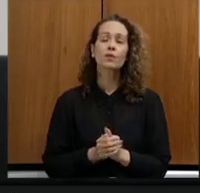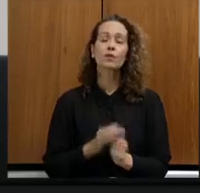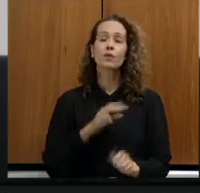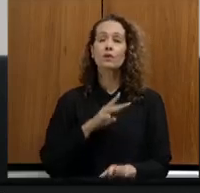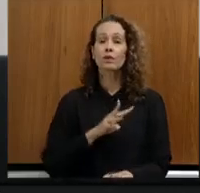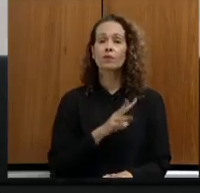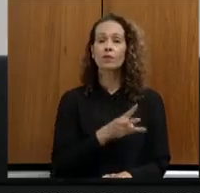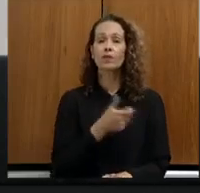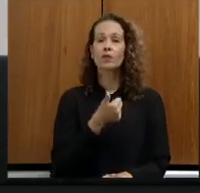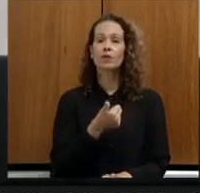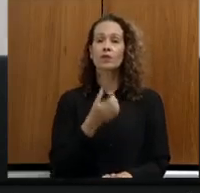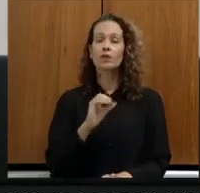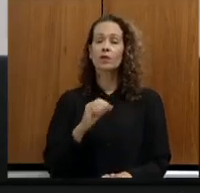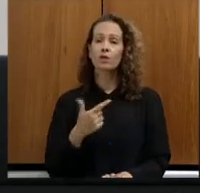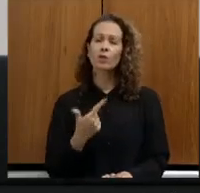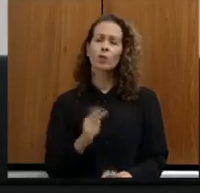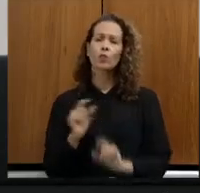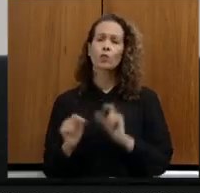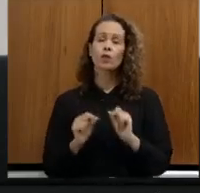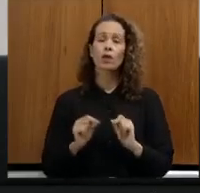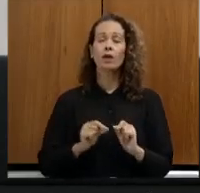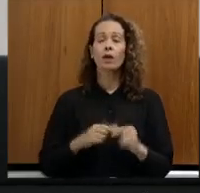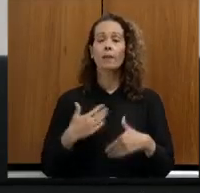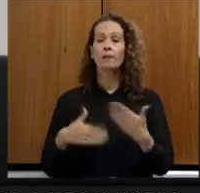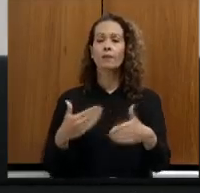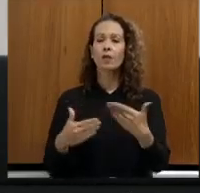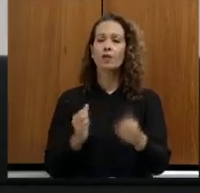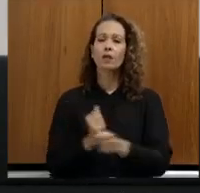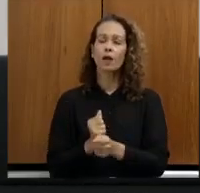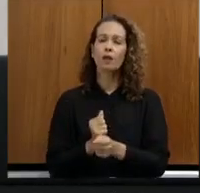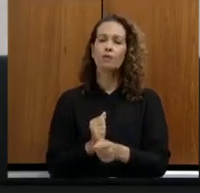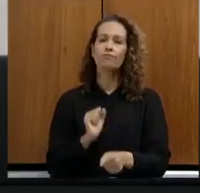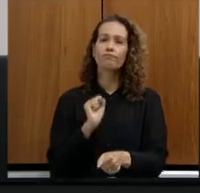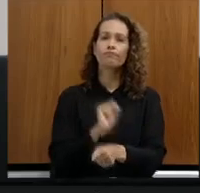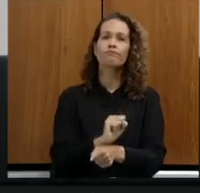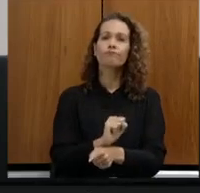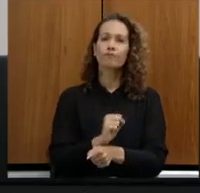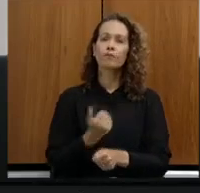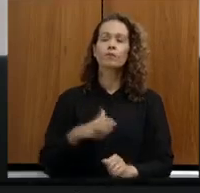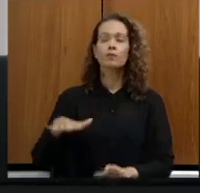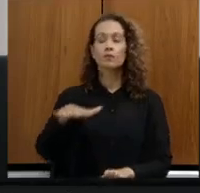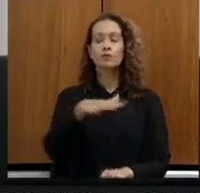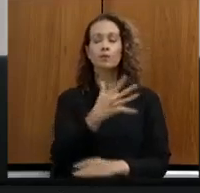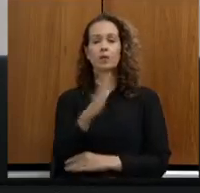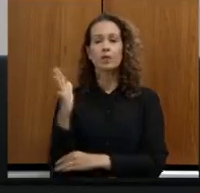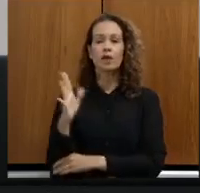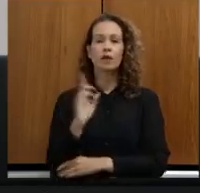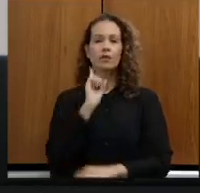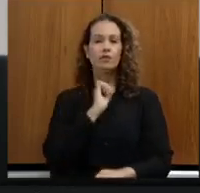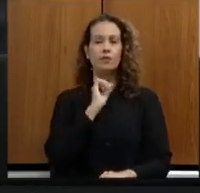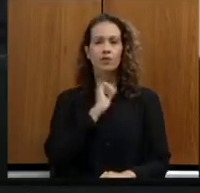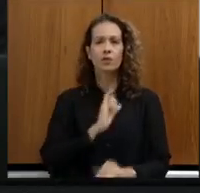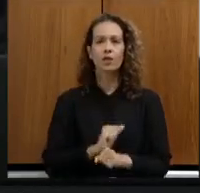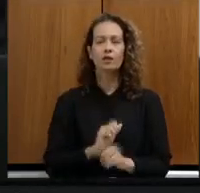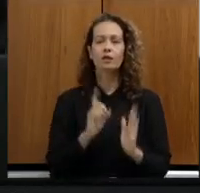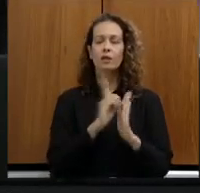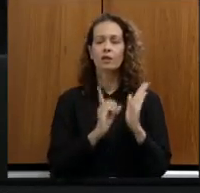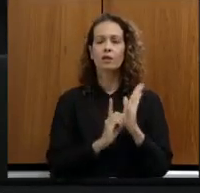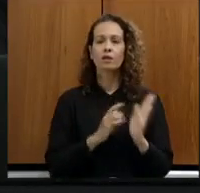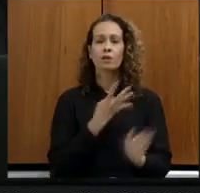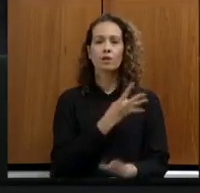.102 que dispõe sobre os processos de autorização para intervenção ambiental no âmbito do Estado de Minas Gerais da outra providência do decreto número 43